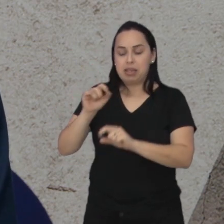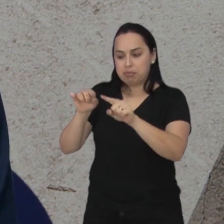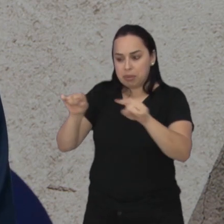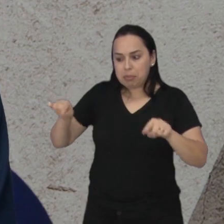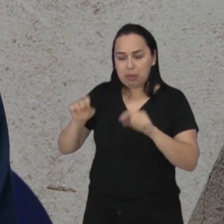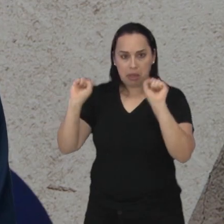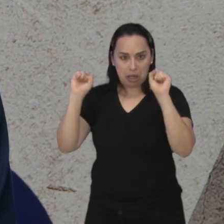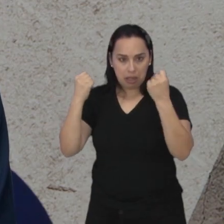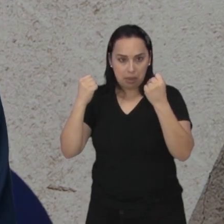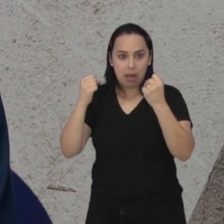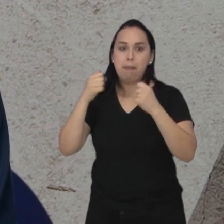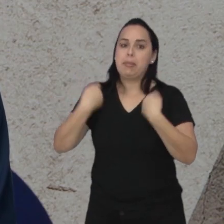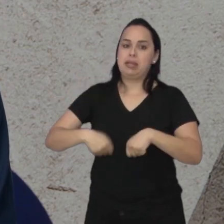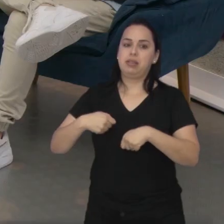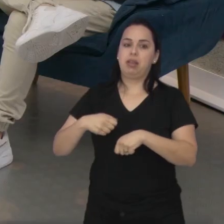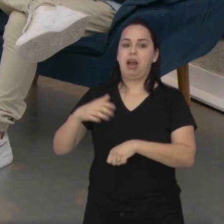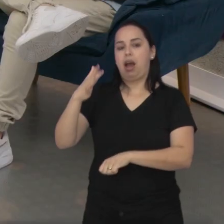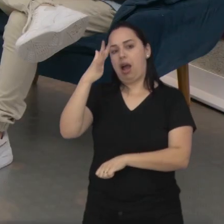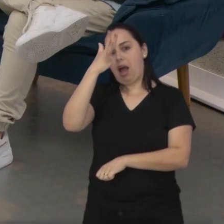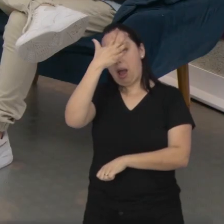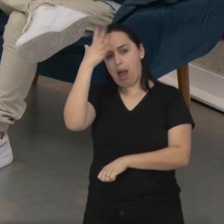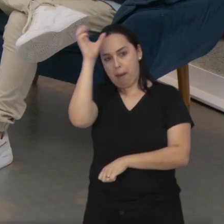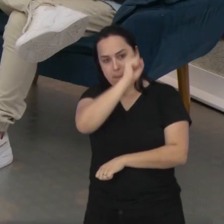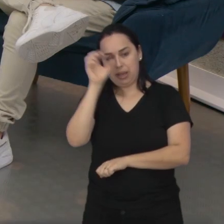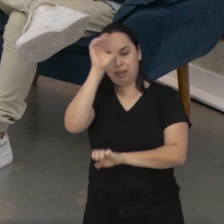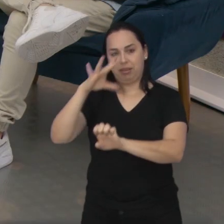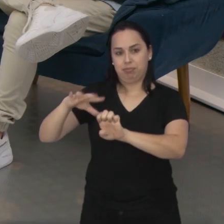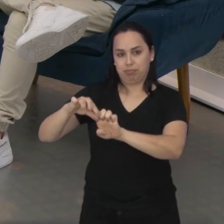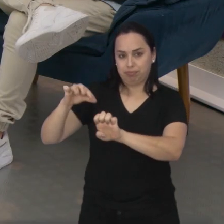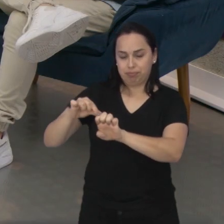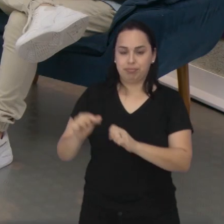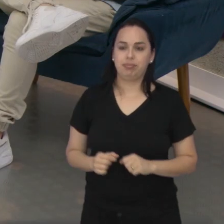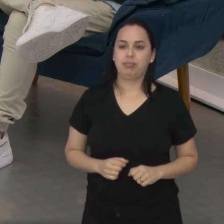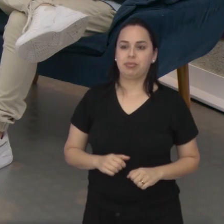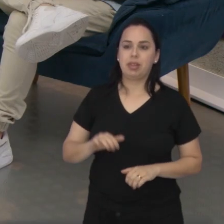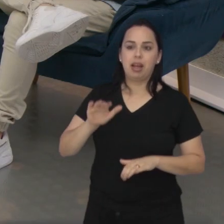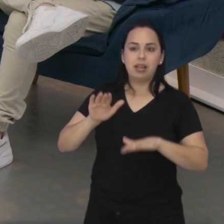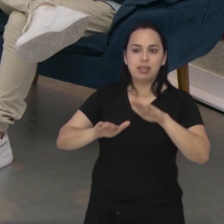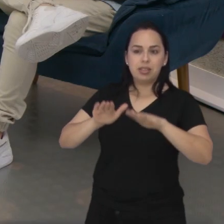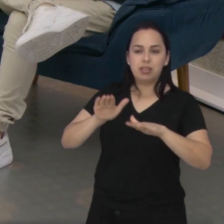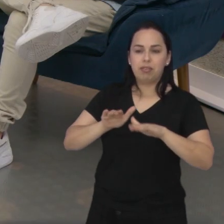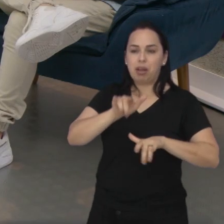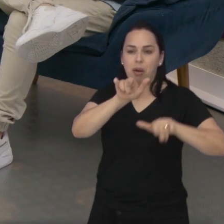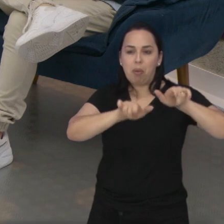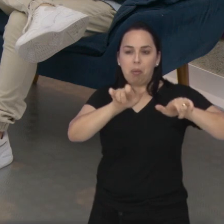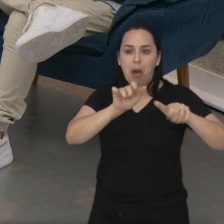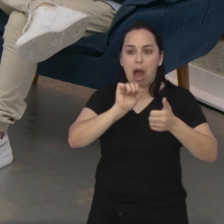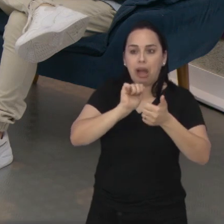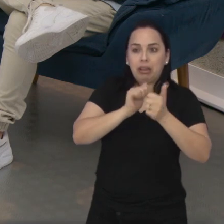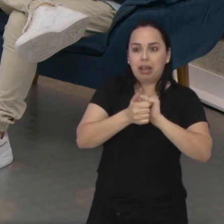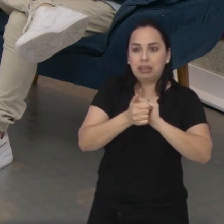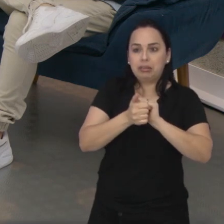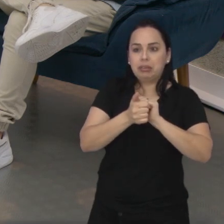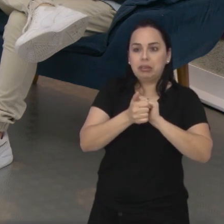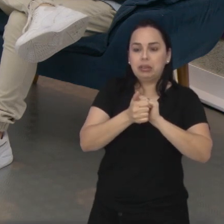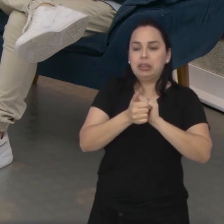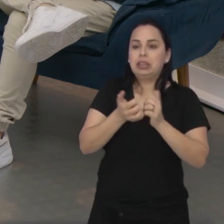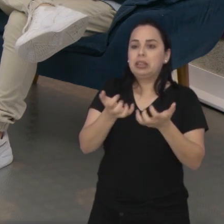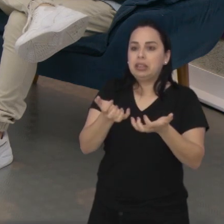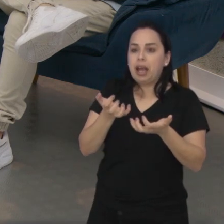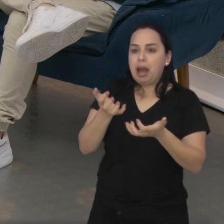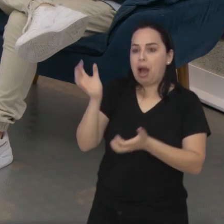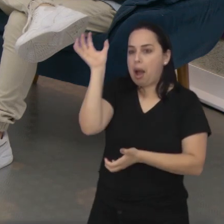de gestão, também. E a gente vê, muitas vezes, os atletas buscando